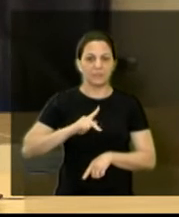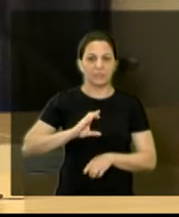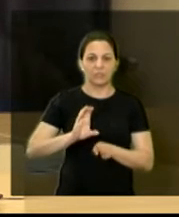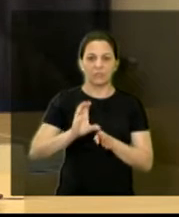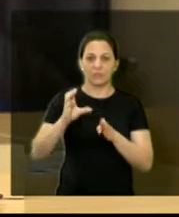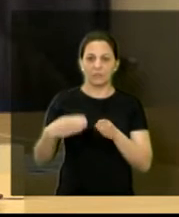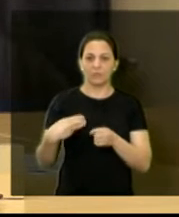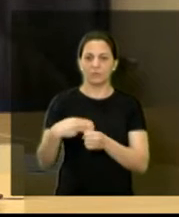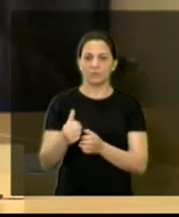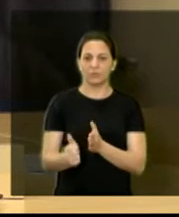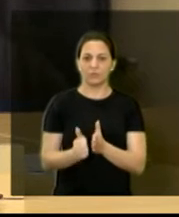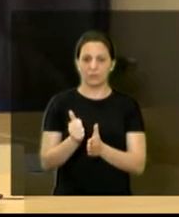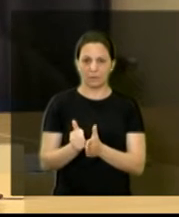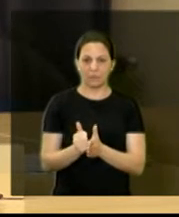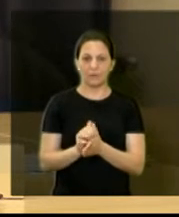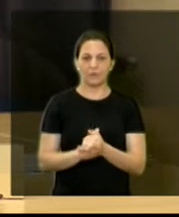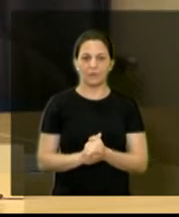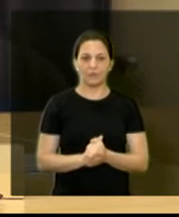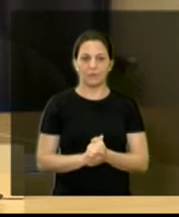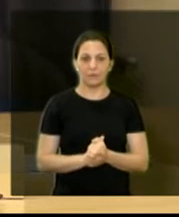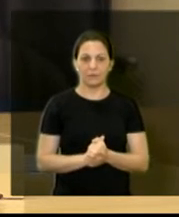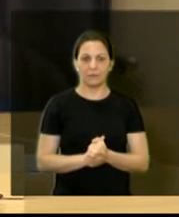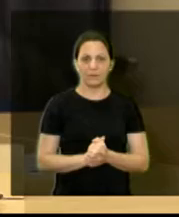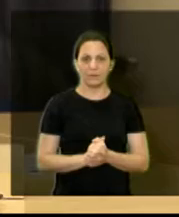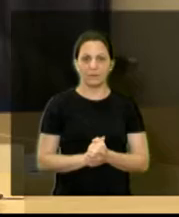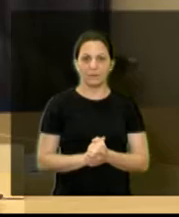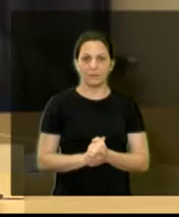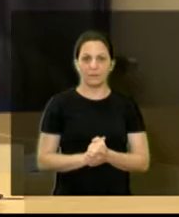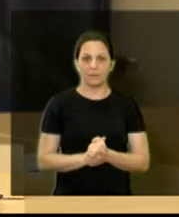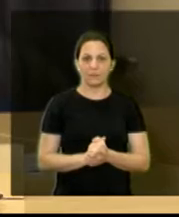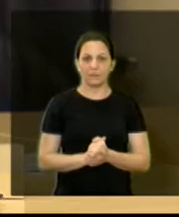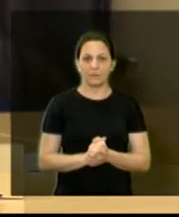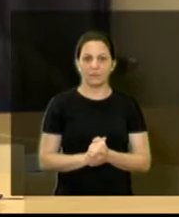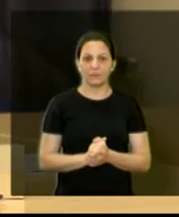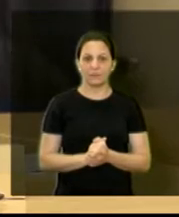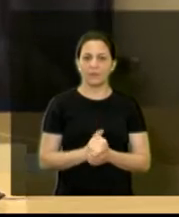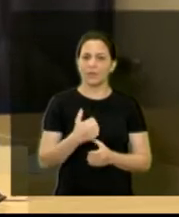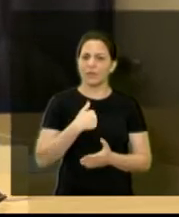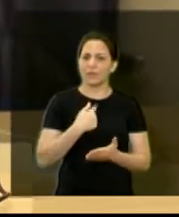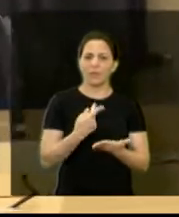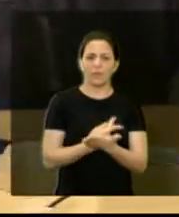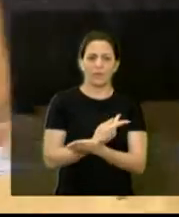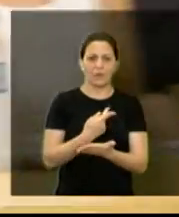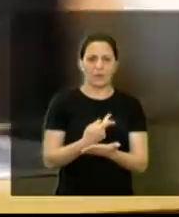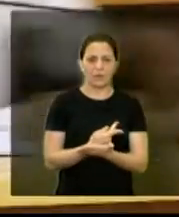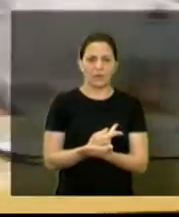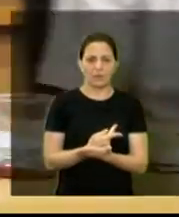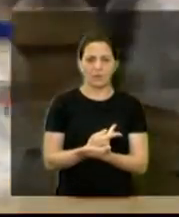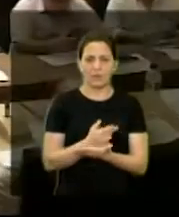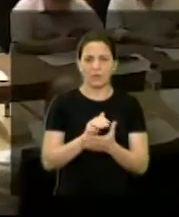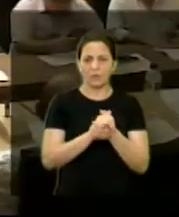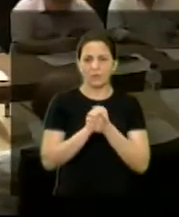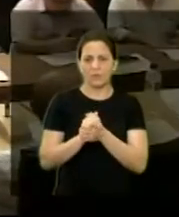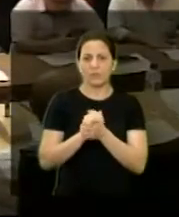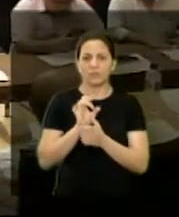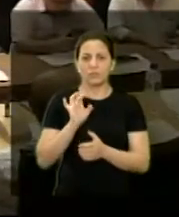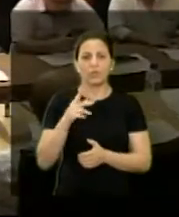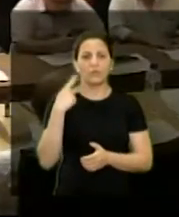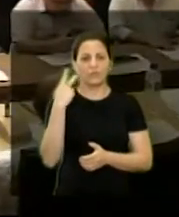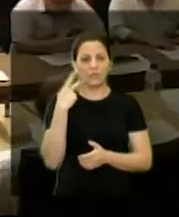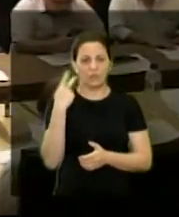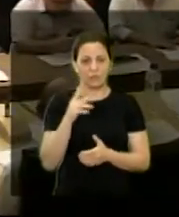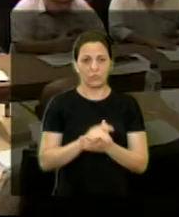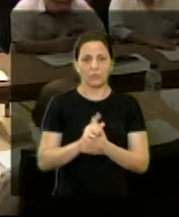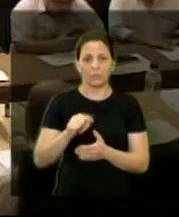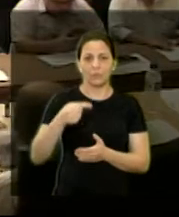Câmara Municipal. E a todos vocês. me permite corrigir um ato falho aqui, que eu cumprimentei só os vereadores eleitos, a